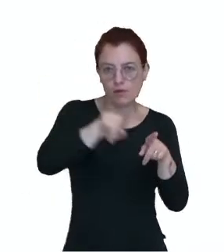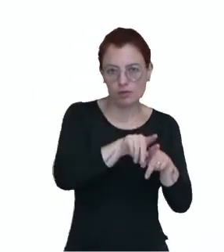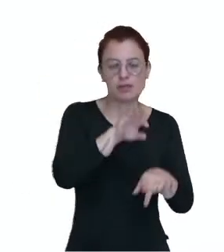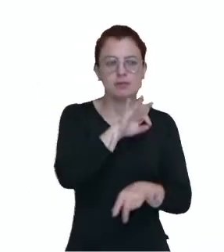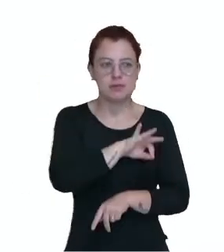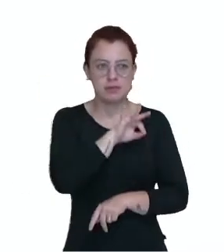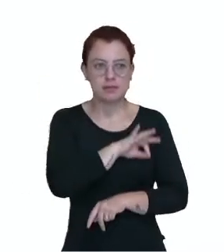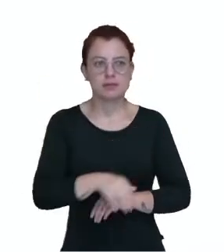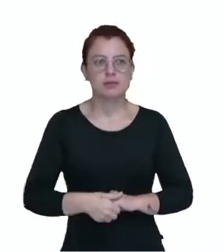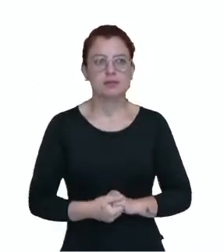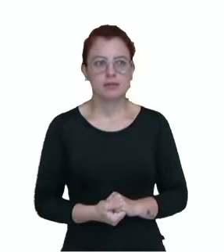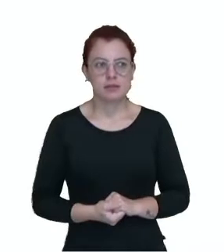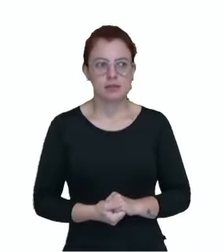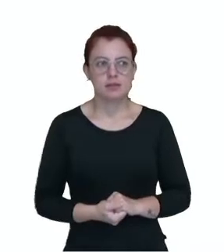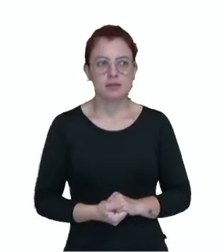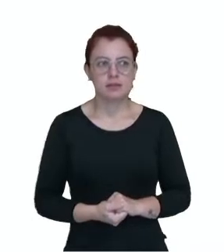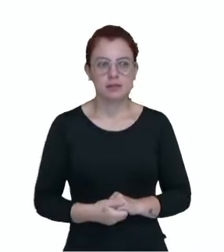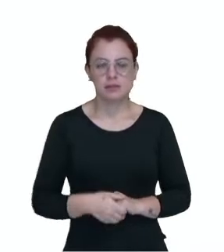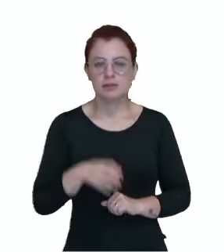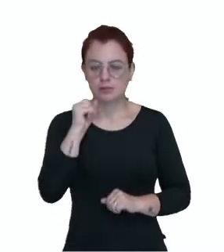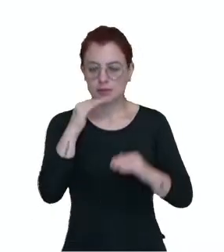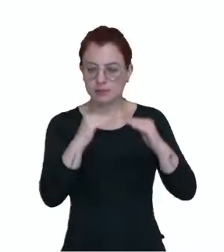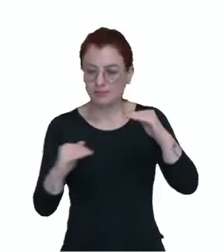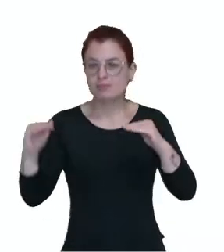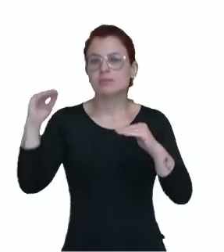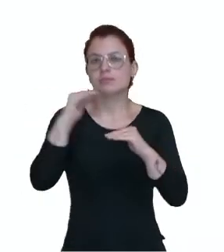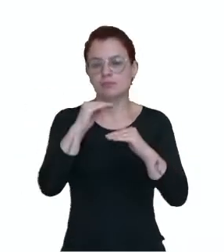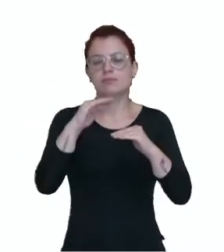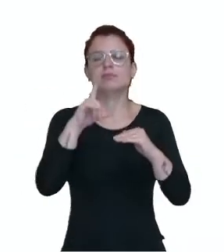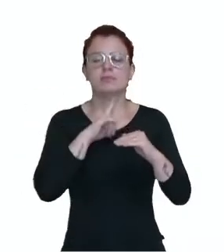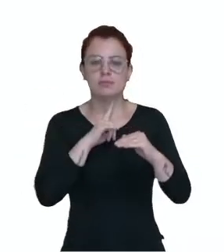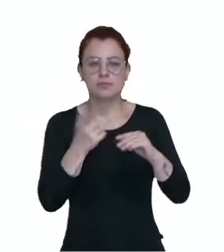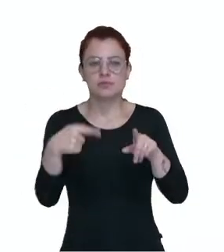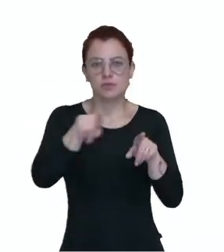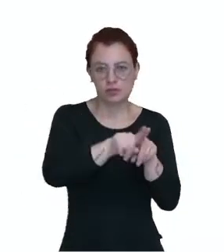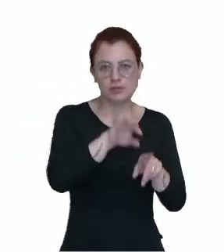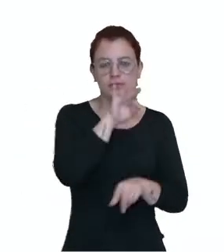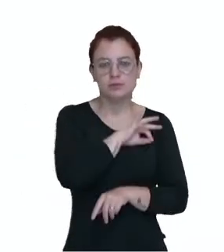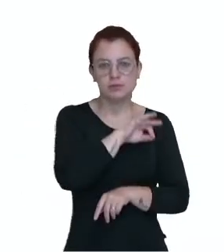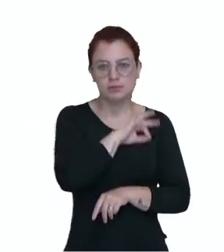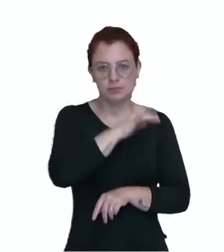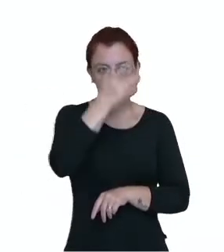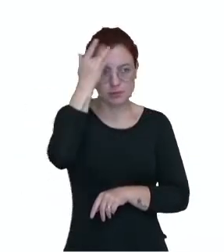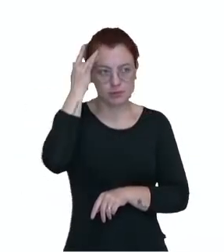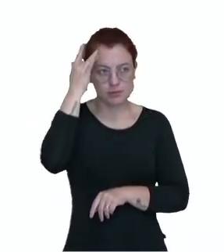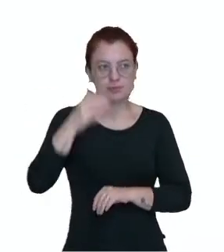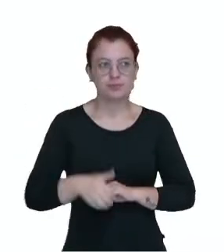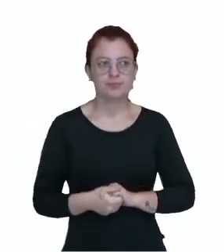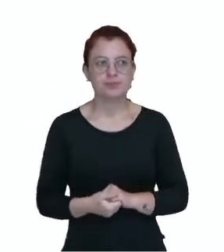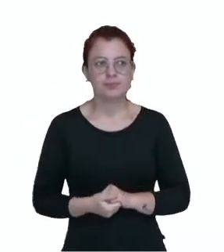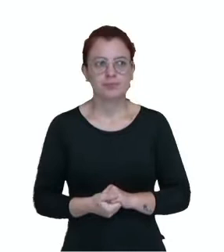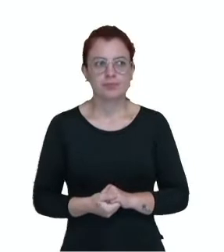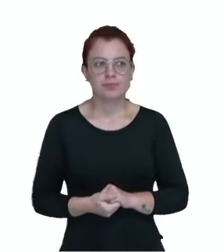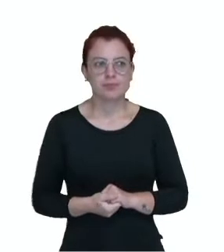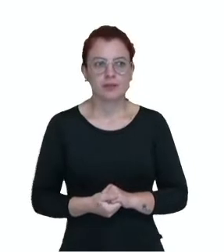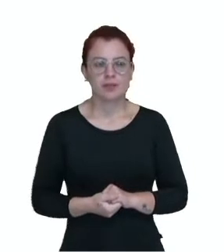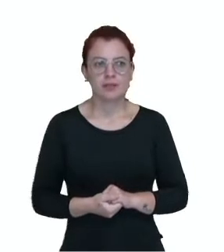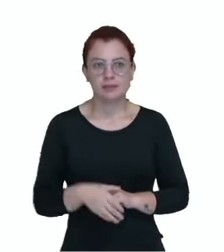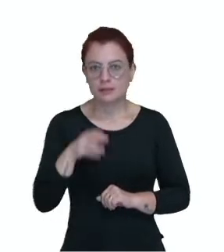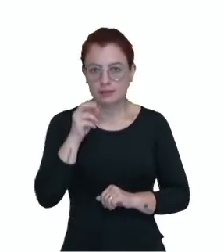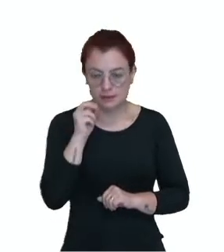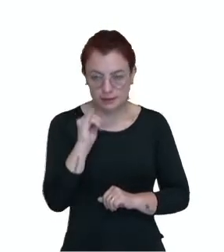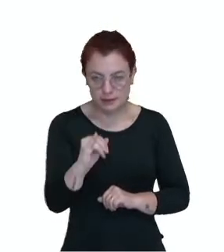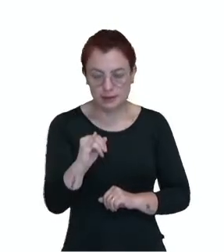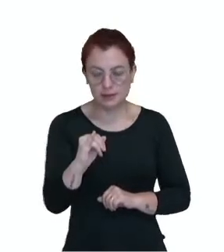Ou seja, a quantia que supera o imposto devido é devolvida ao contribuente corrigido. Caso o valor